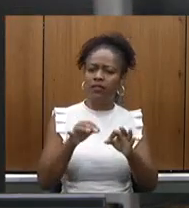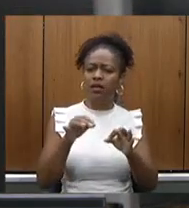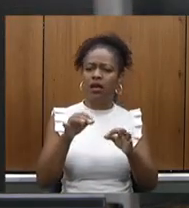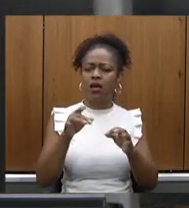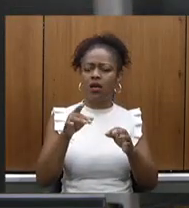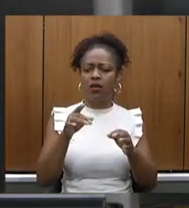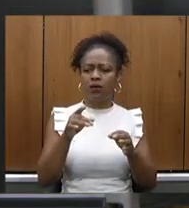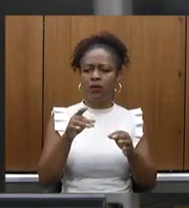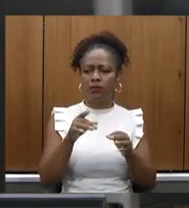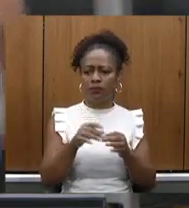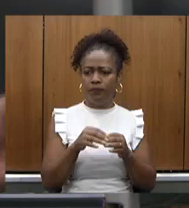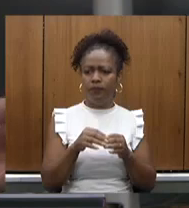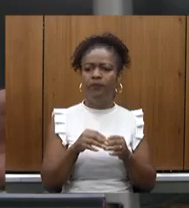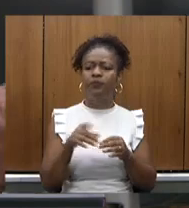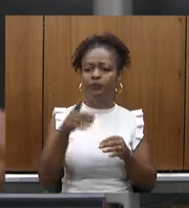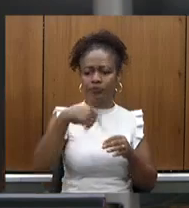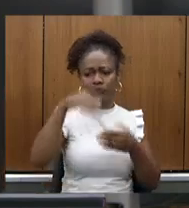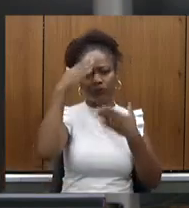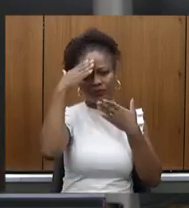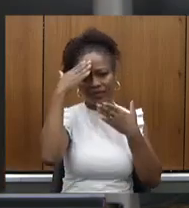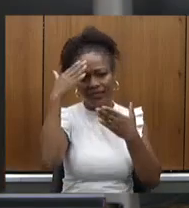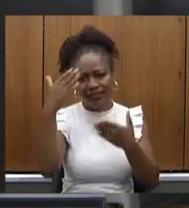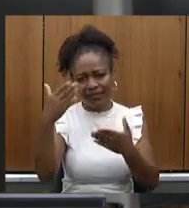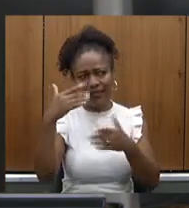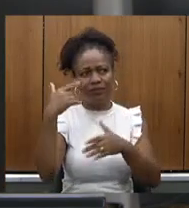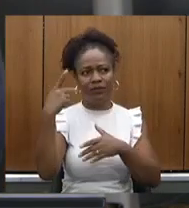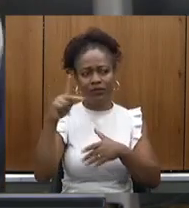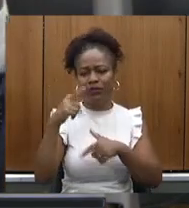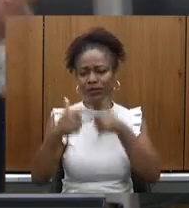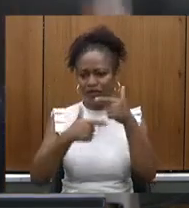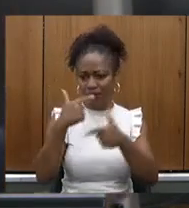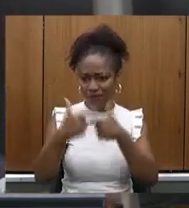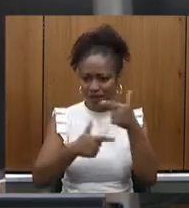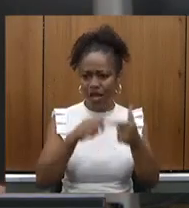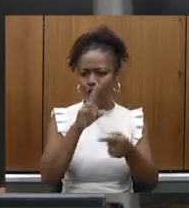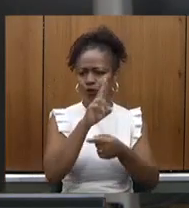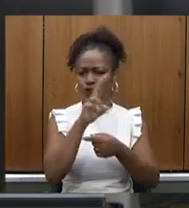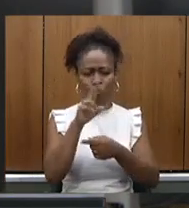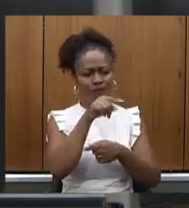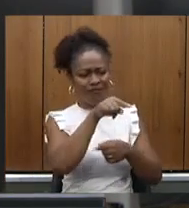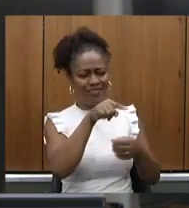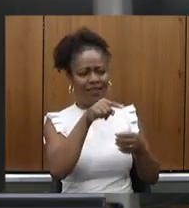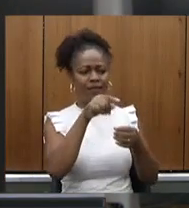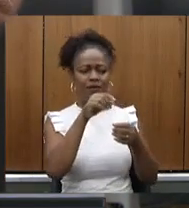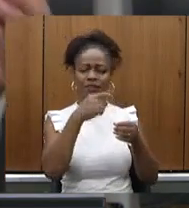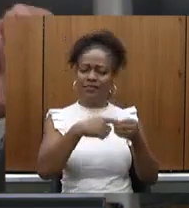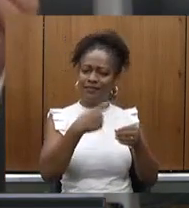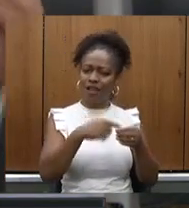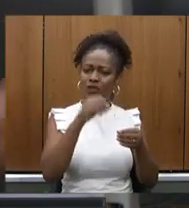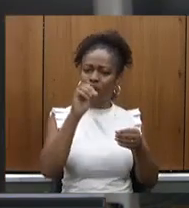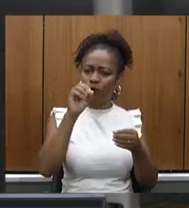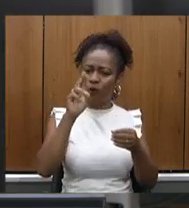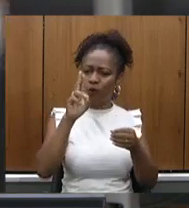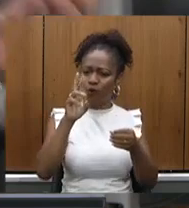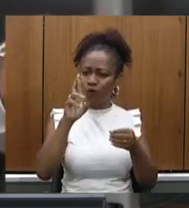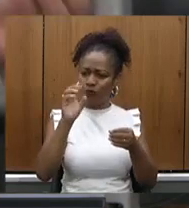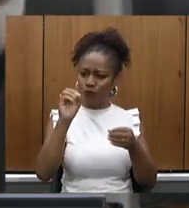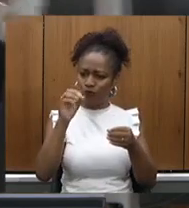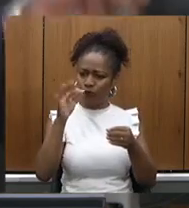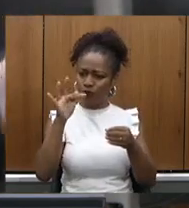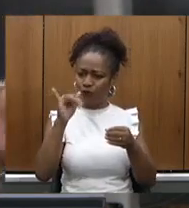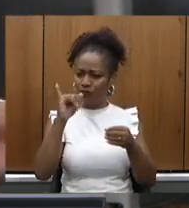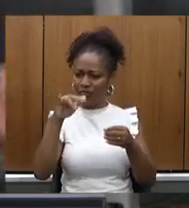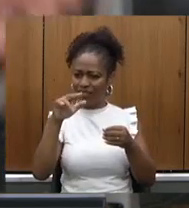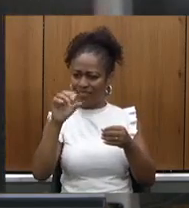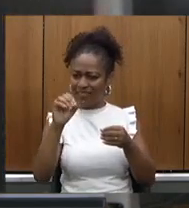gratidão ao seu trabalho em nome das nossas cidades em Ouro Fino do qual temos também grande interesse